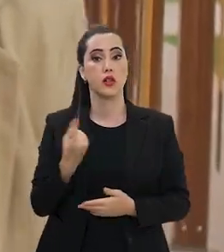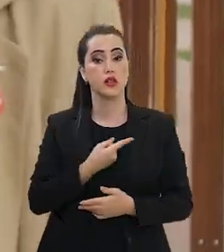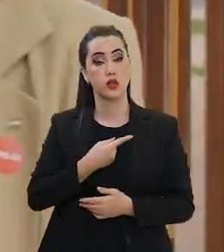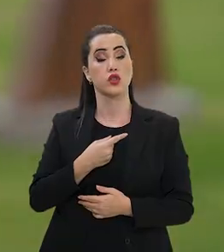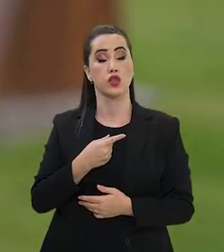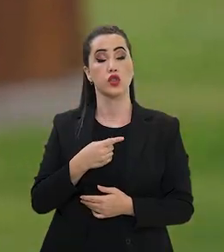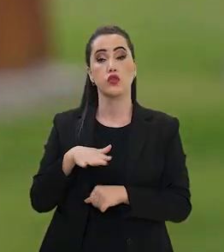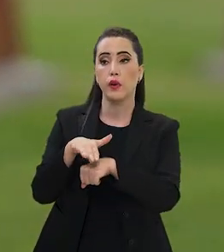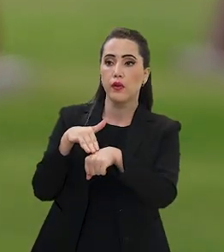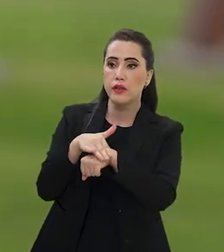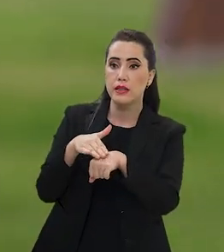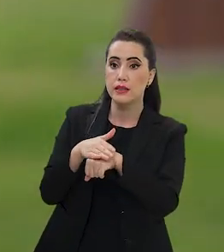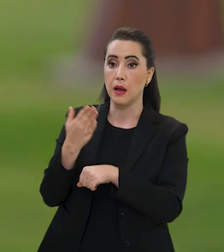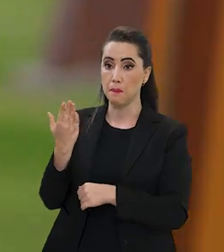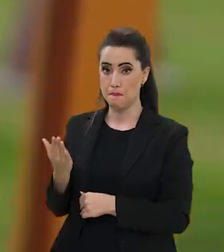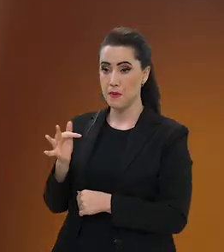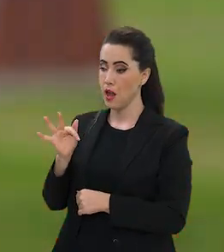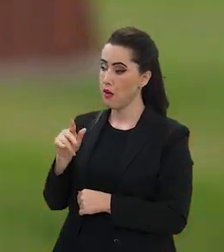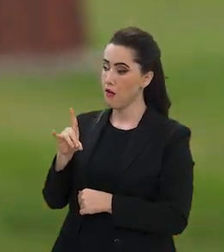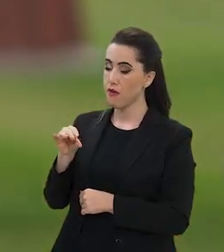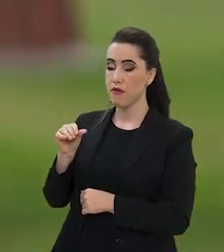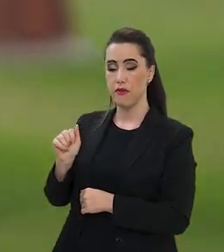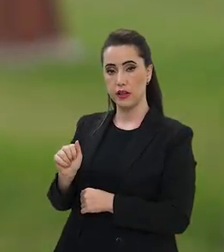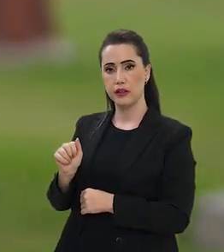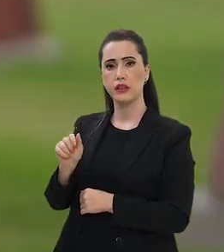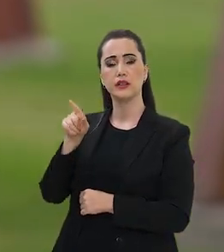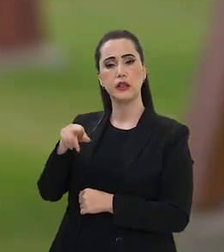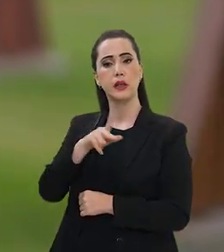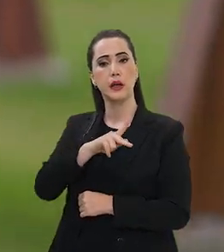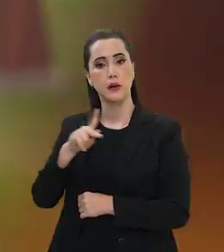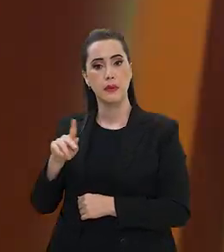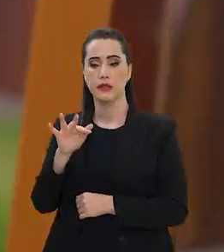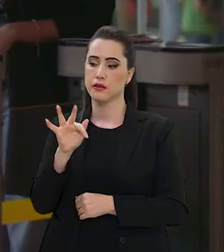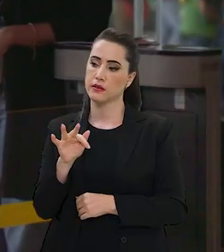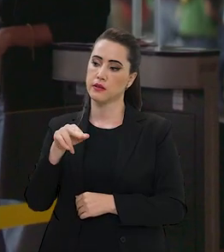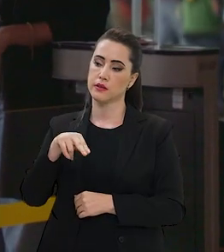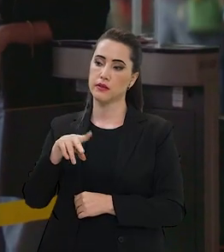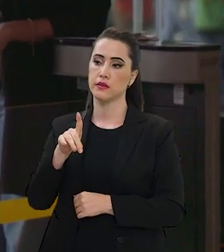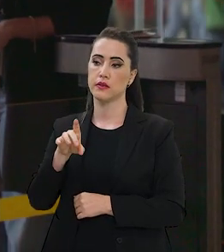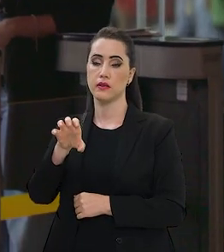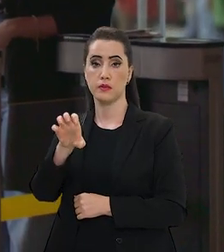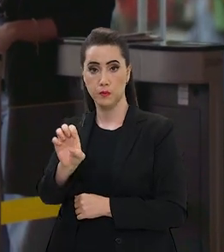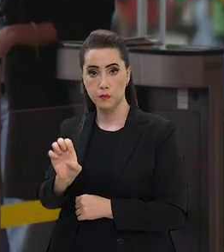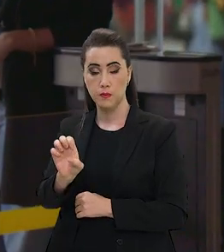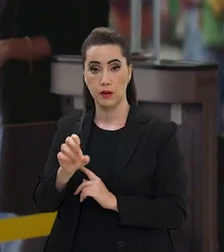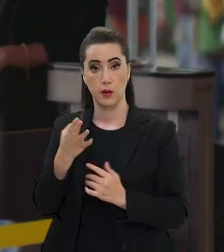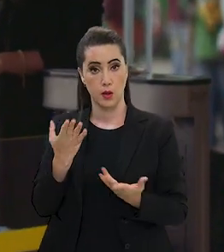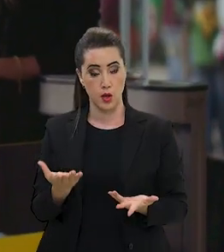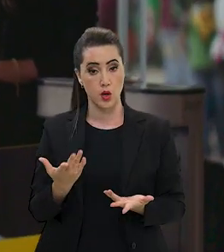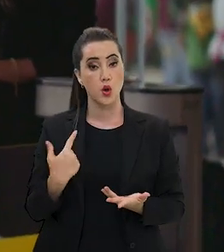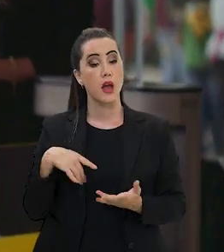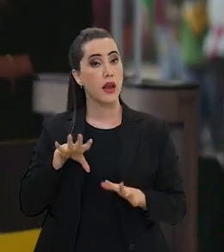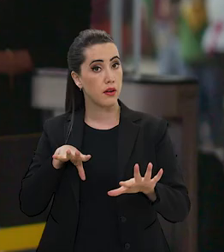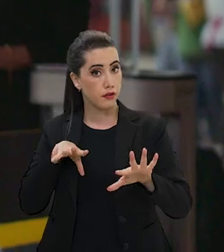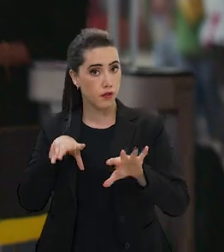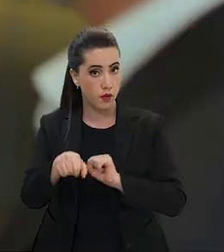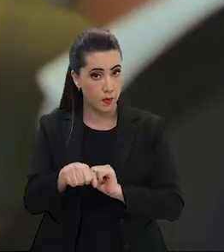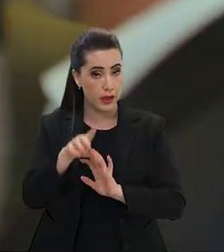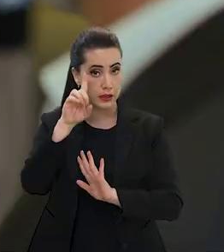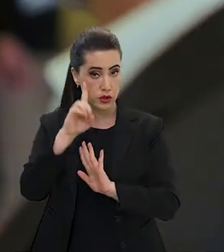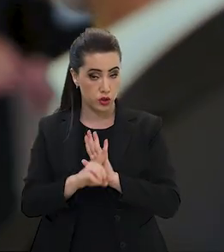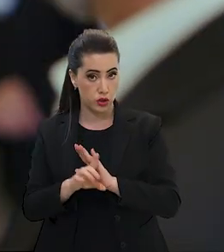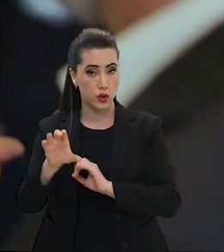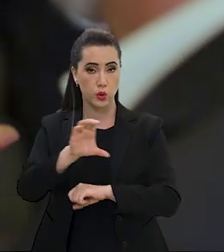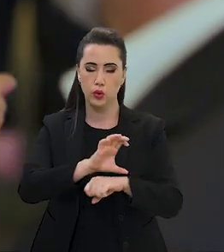Para isso, vamos conversar com Fernanda Pacobaíba, presidente do Fundo Nacional de Desenvolvimento da Educação. Com